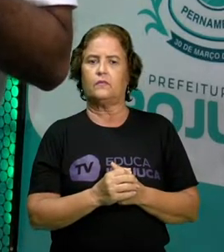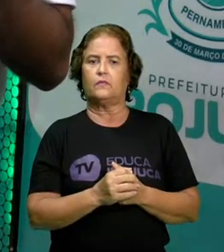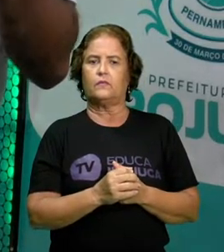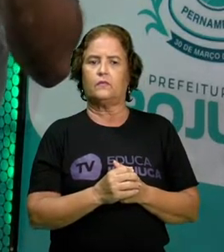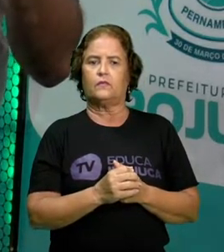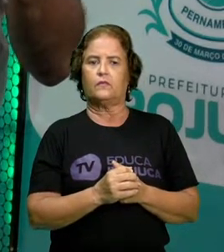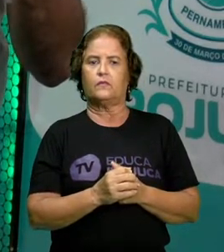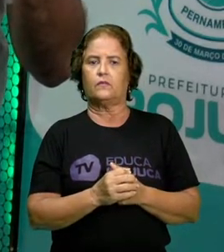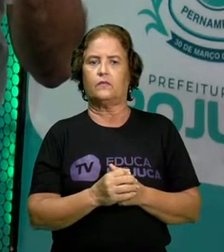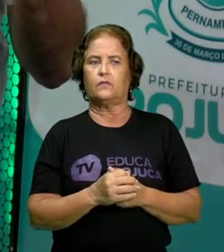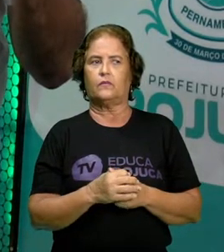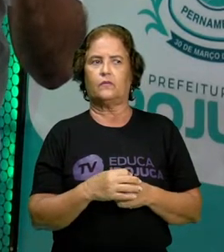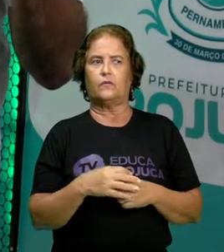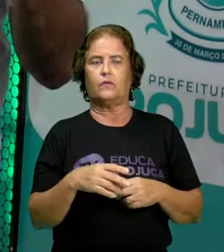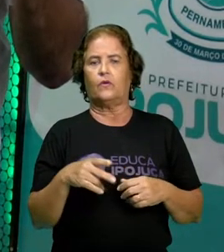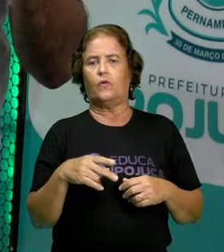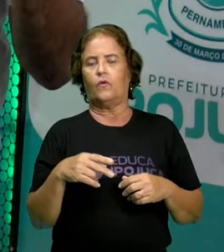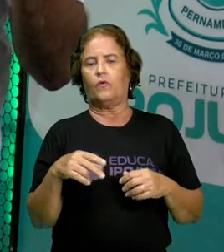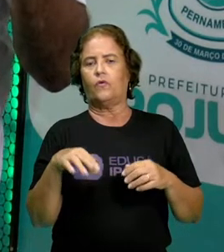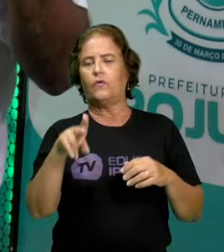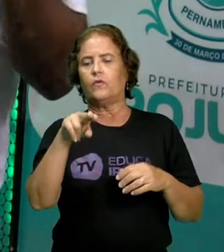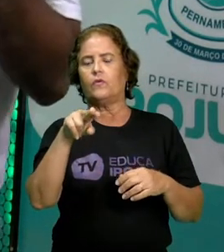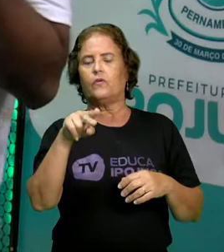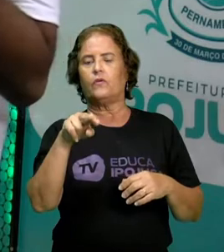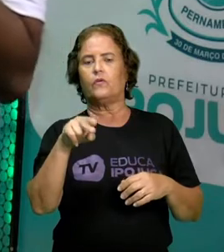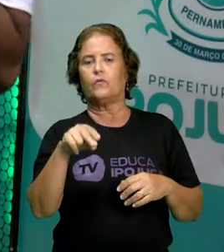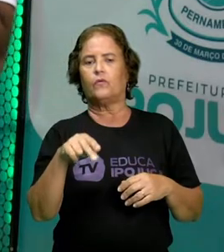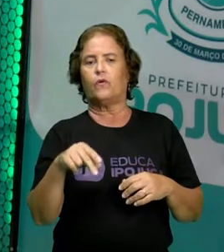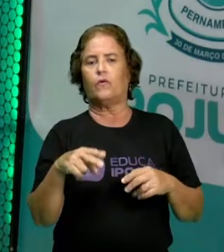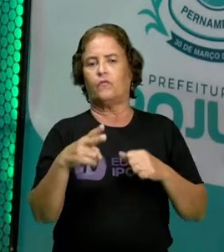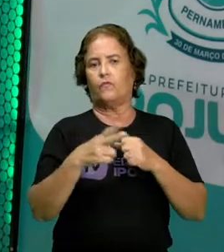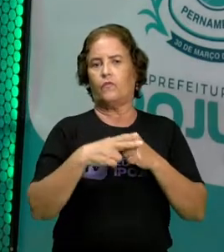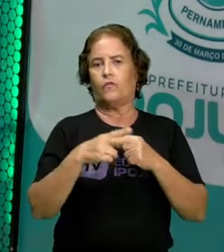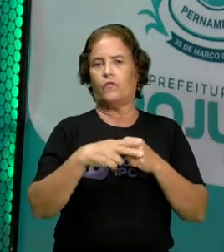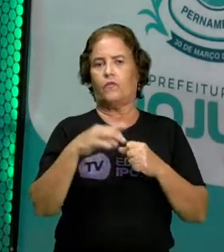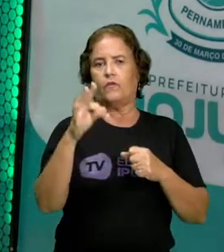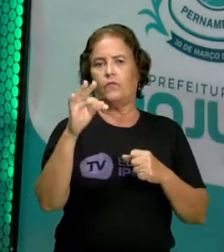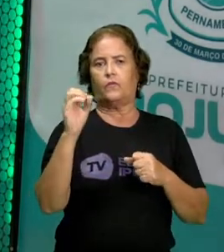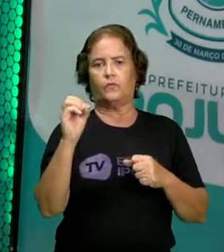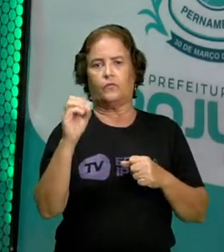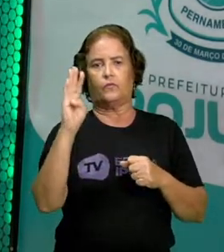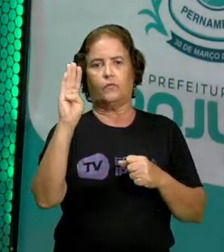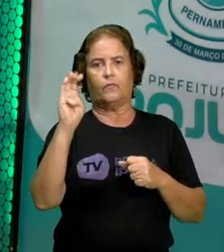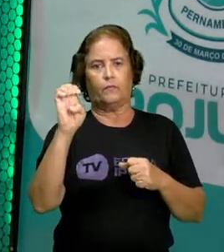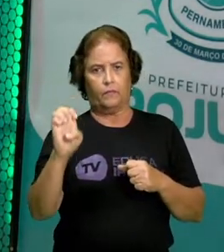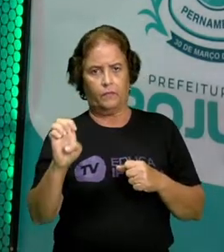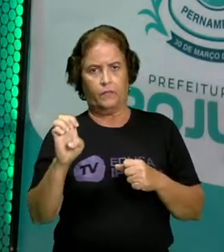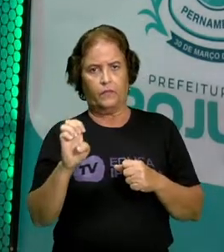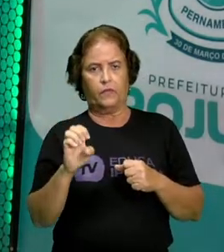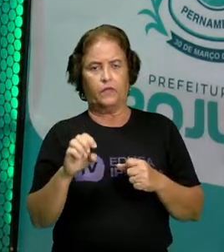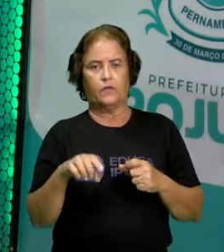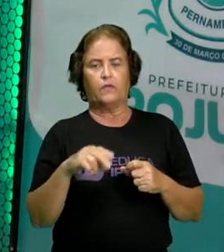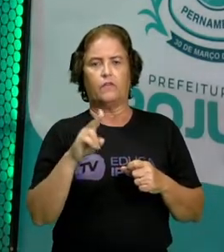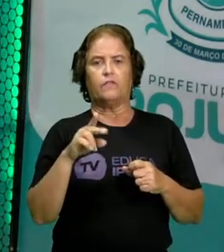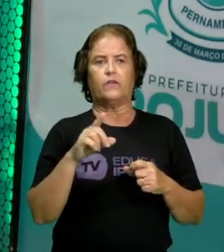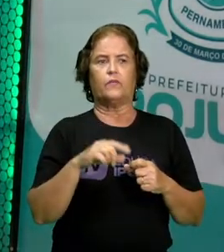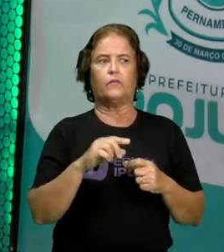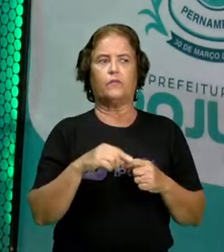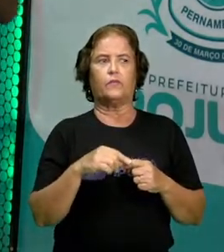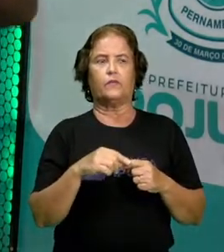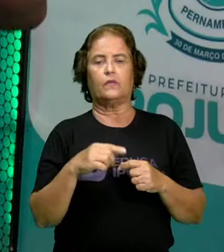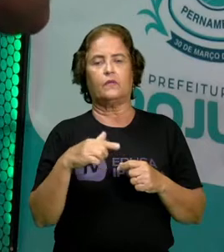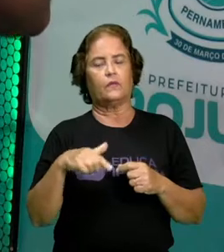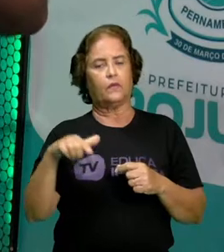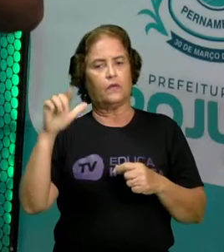que nós fazemos lá com o verbo to be. Nós vamos pegar o will e colocar agora antes